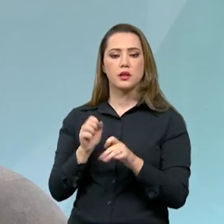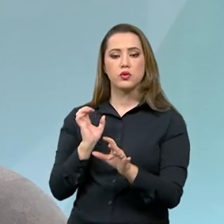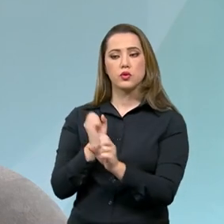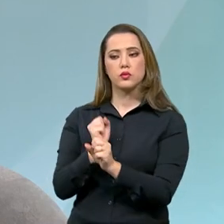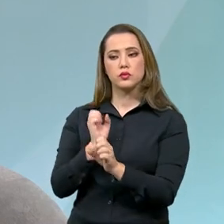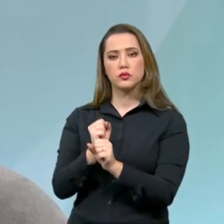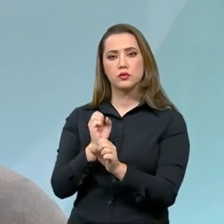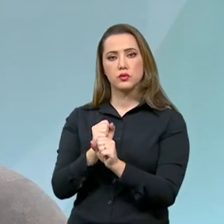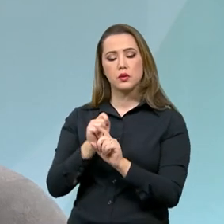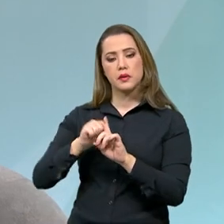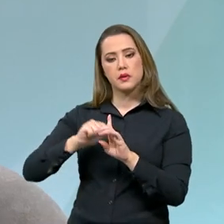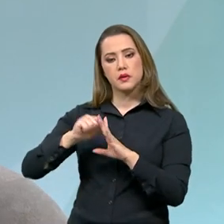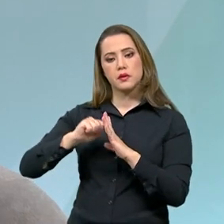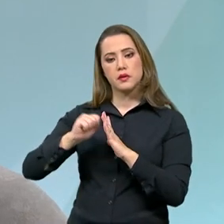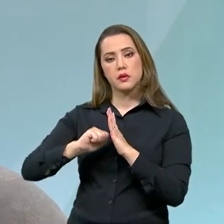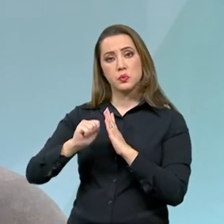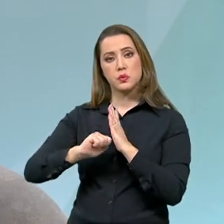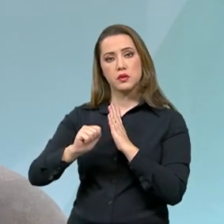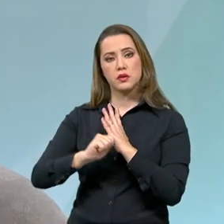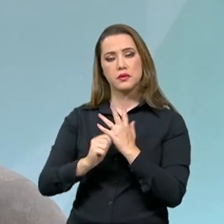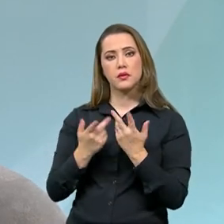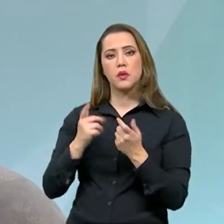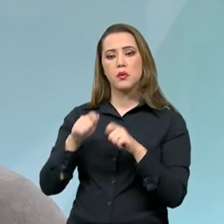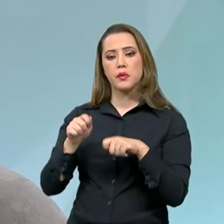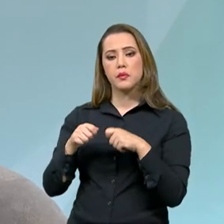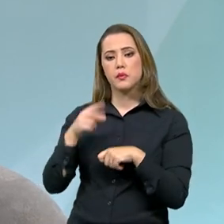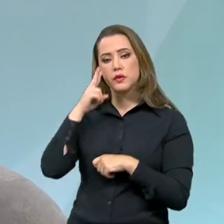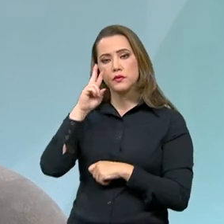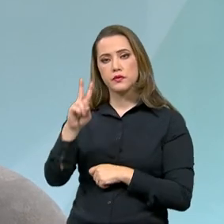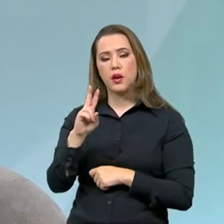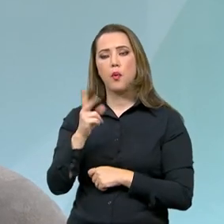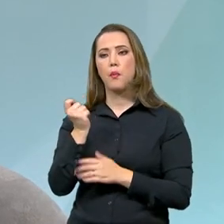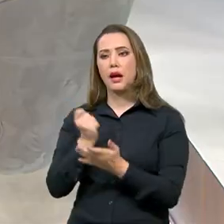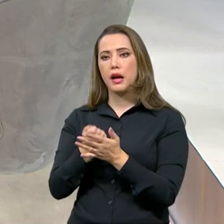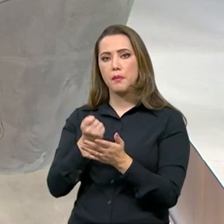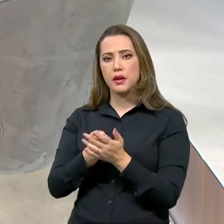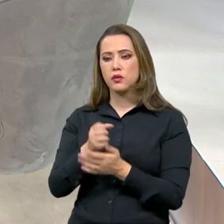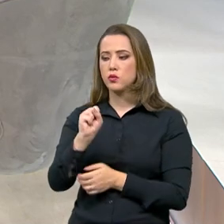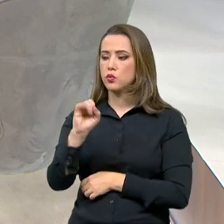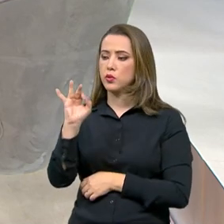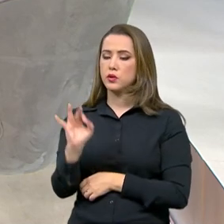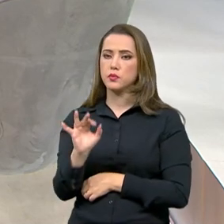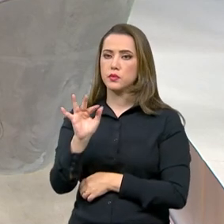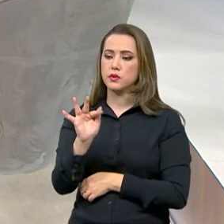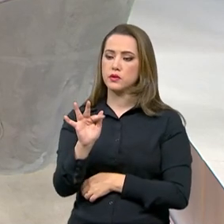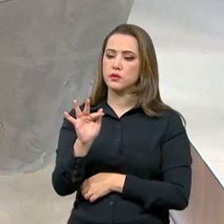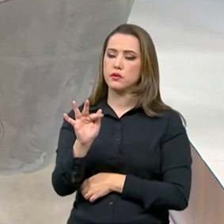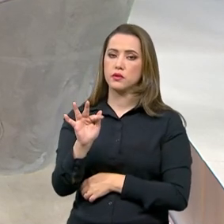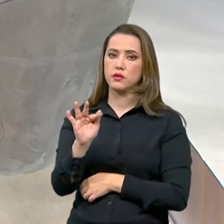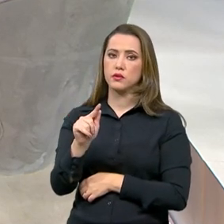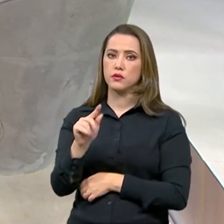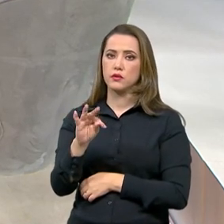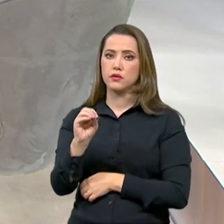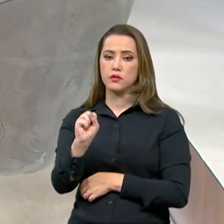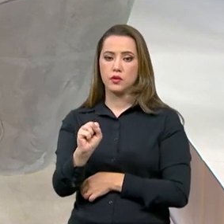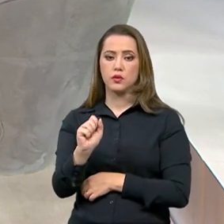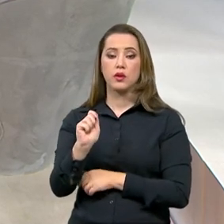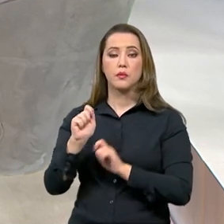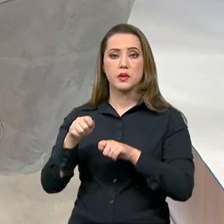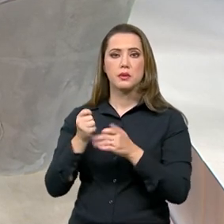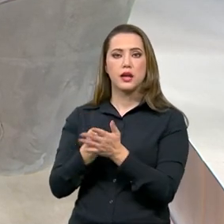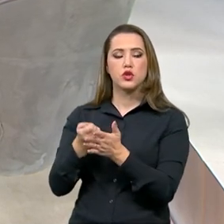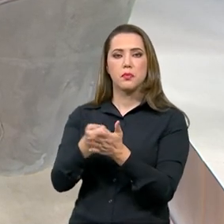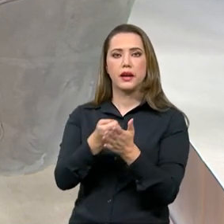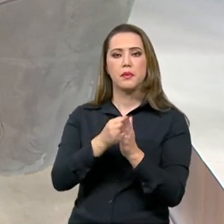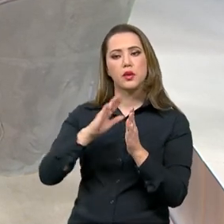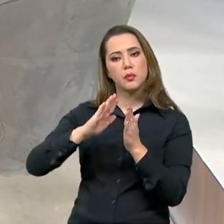o recolhimento mensal. Não é um saque, né? É de você computar o recolhimento mensal dos 8% do FGTS na capacidade de pagamento dela.